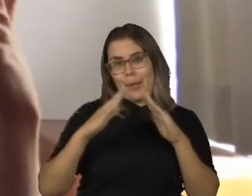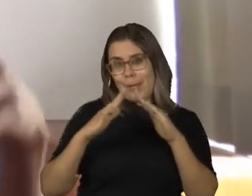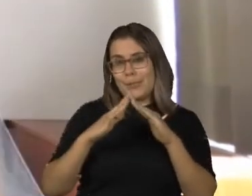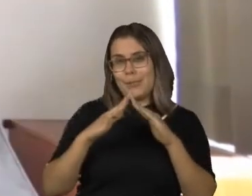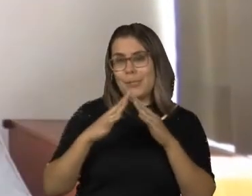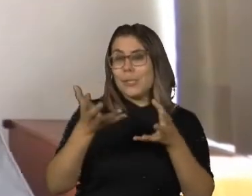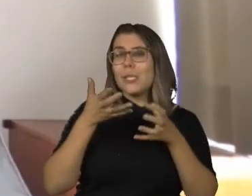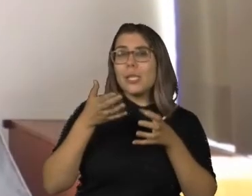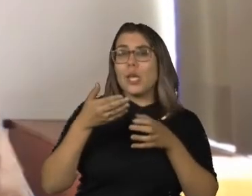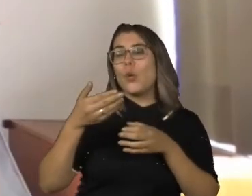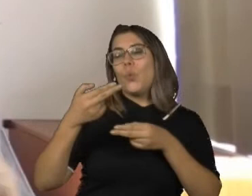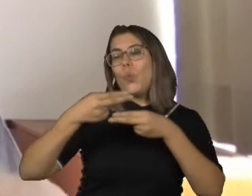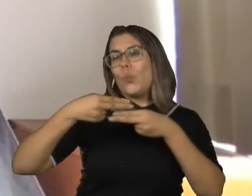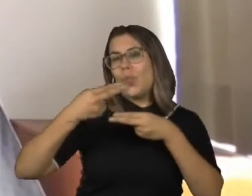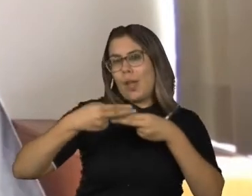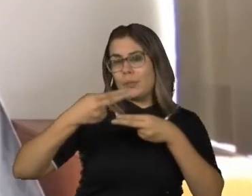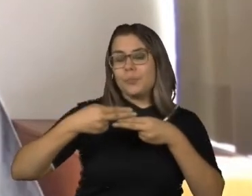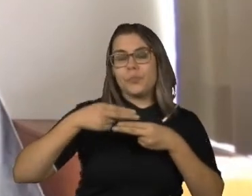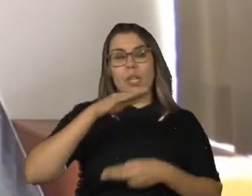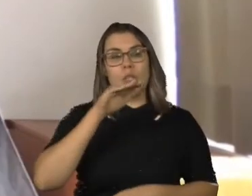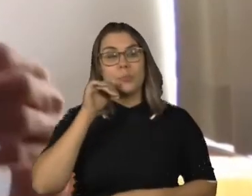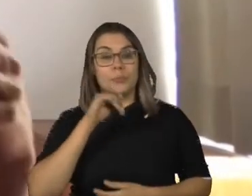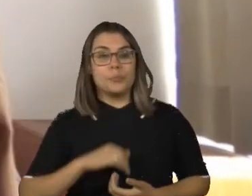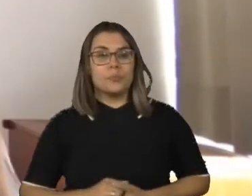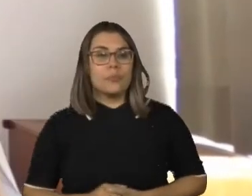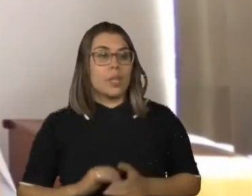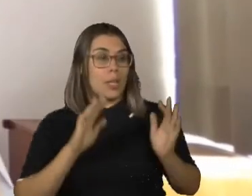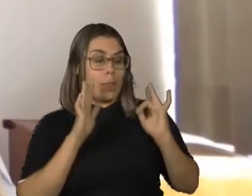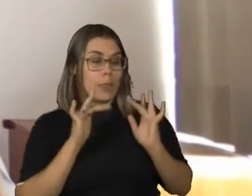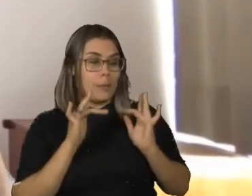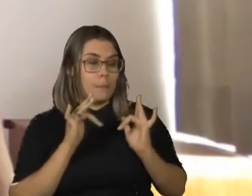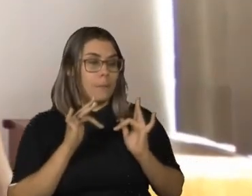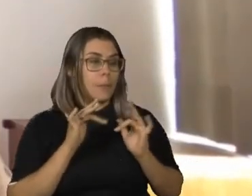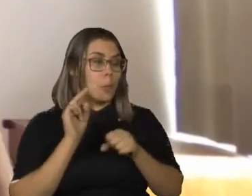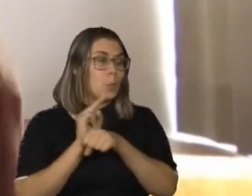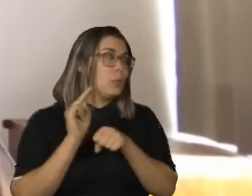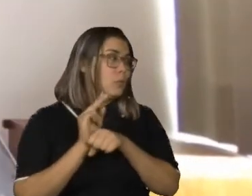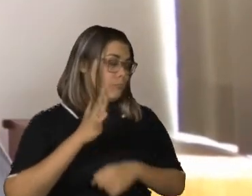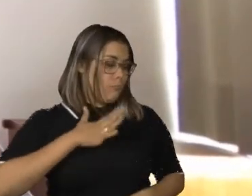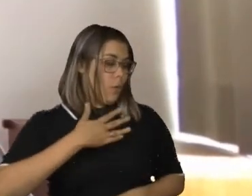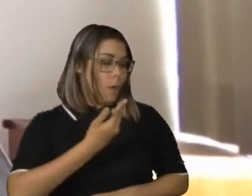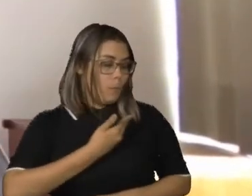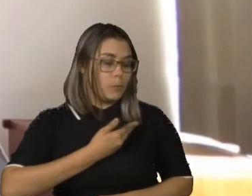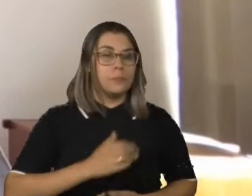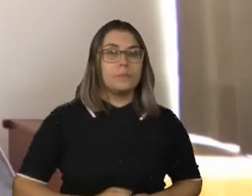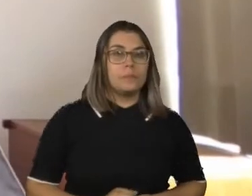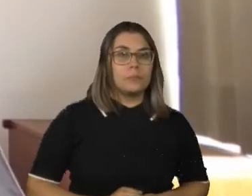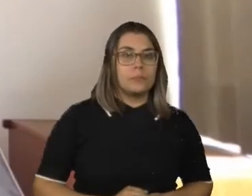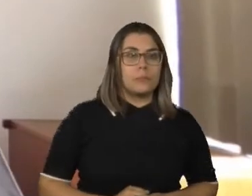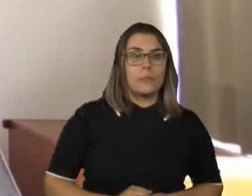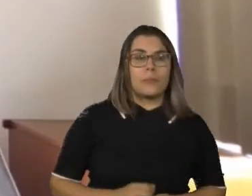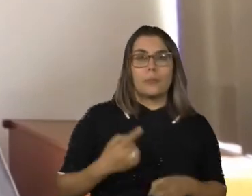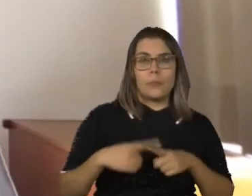E ao chegar, o motorista achou que o namorado era cuidador do meu amigo, né? O quê? Pele quase